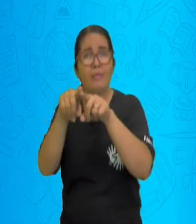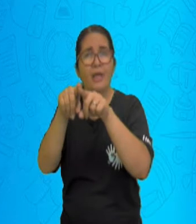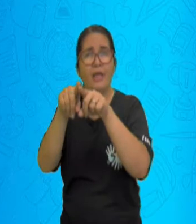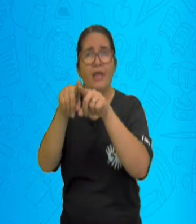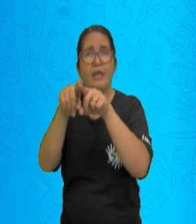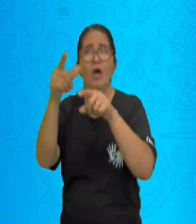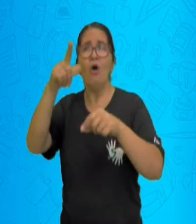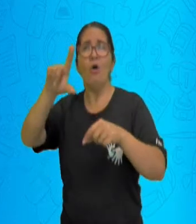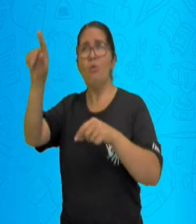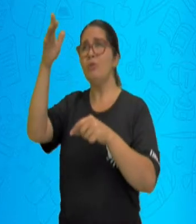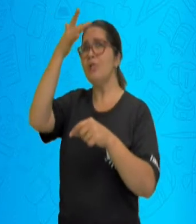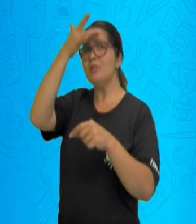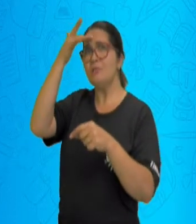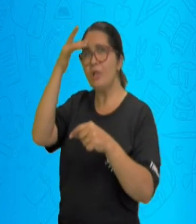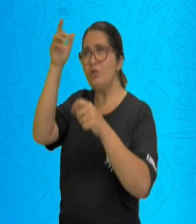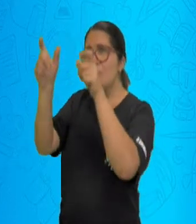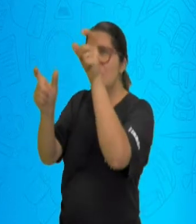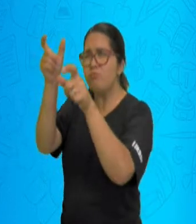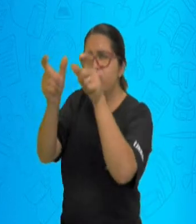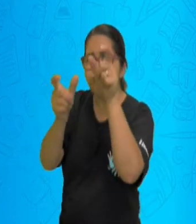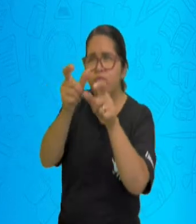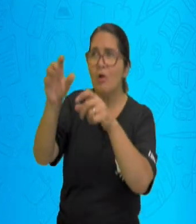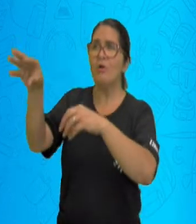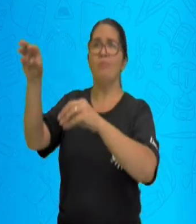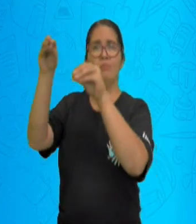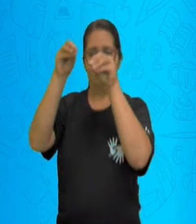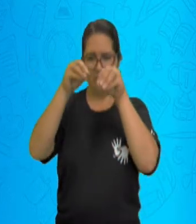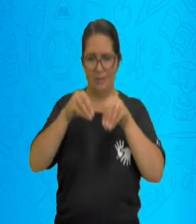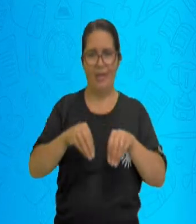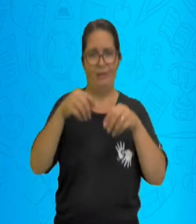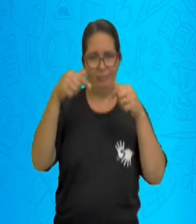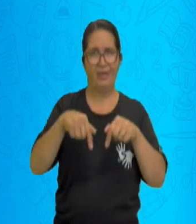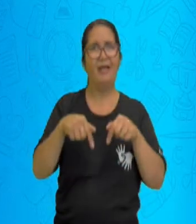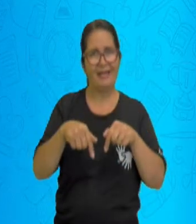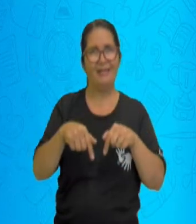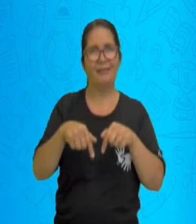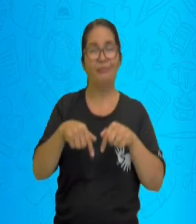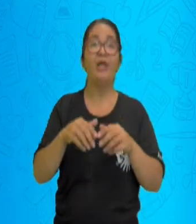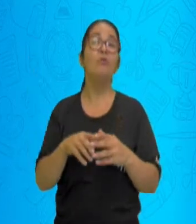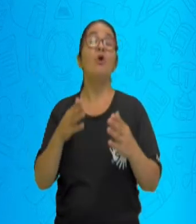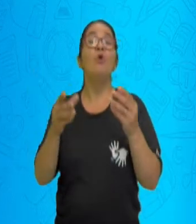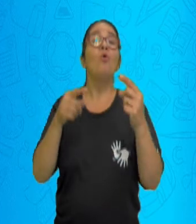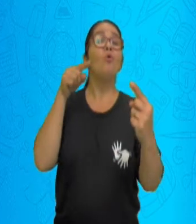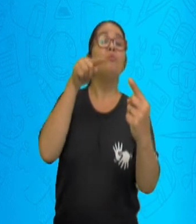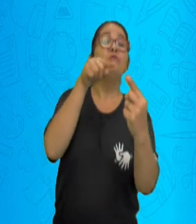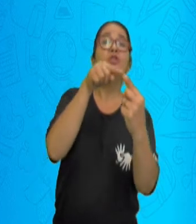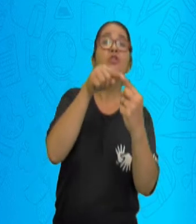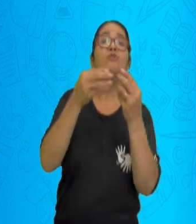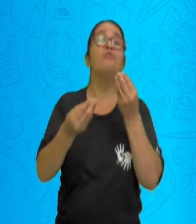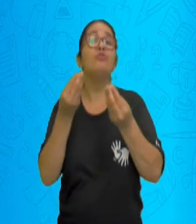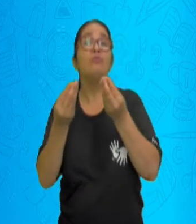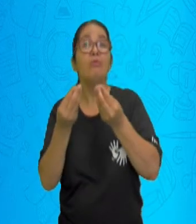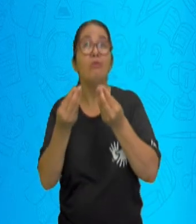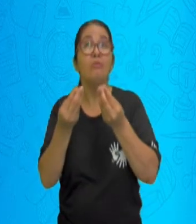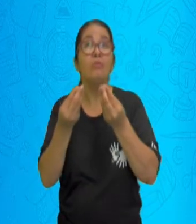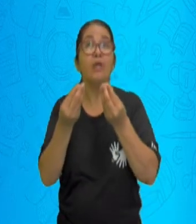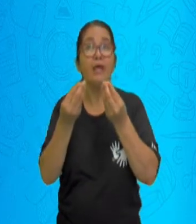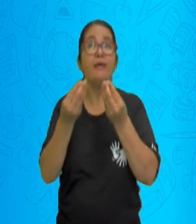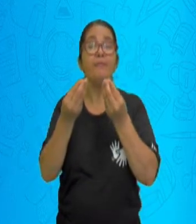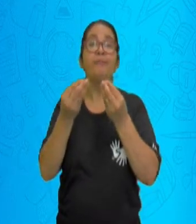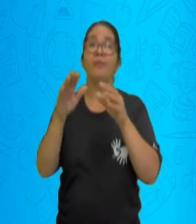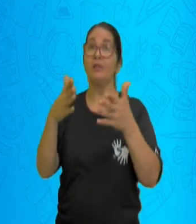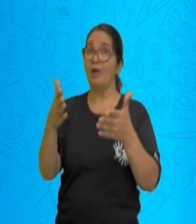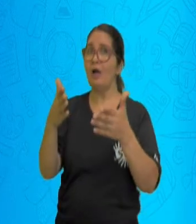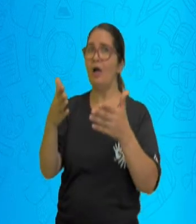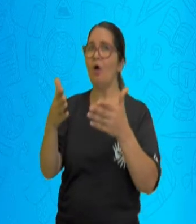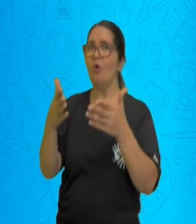vários motivos. Um desses motivos é a busca, buscar melhores condições de vida e de trabalho. Então,